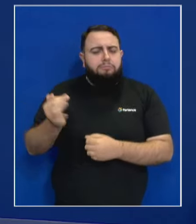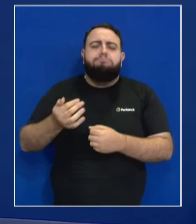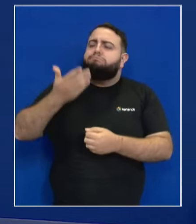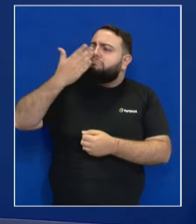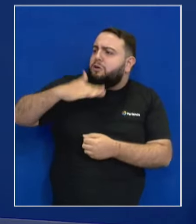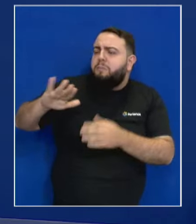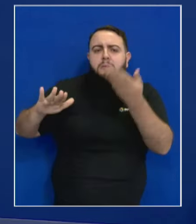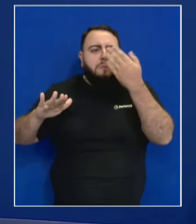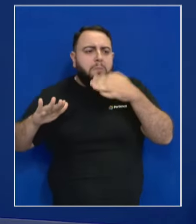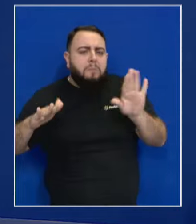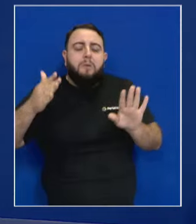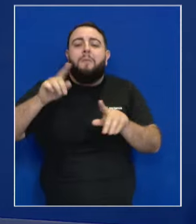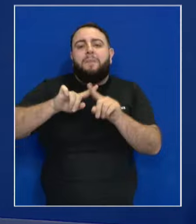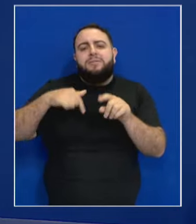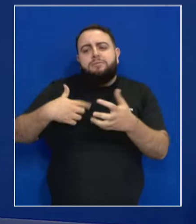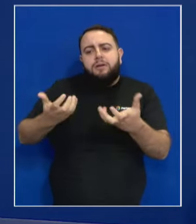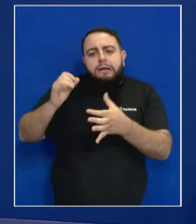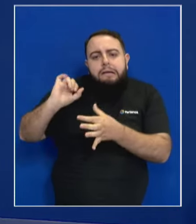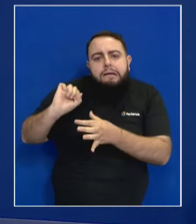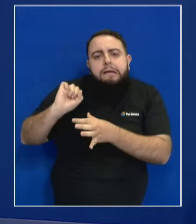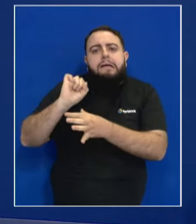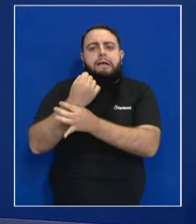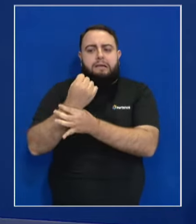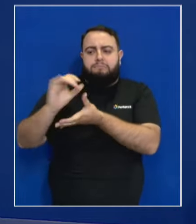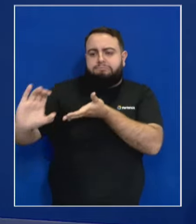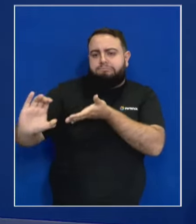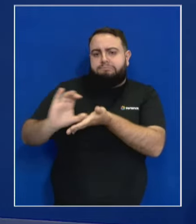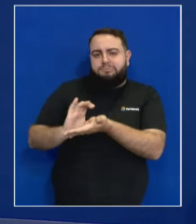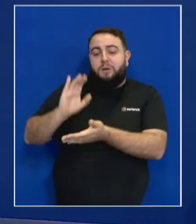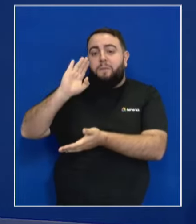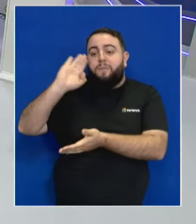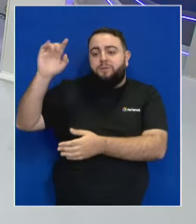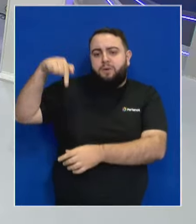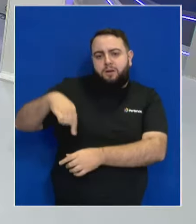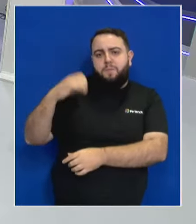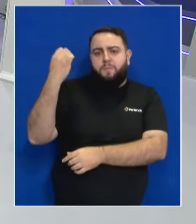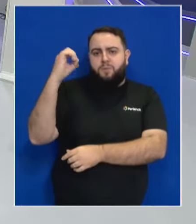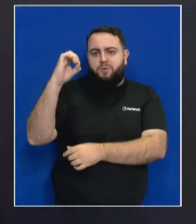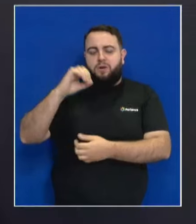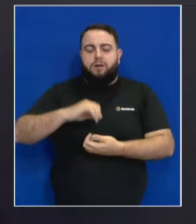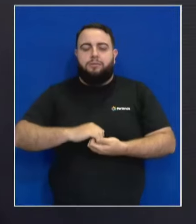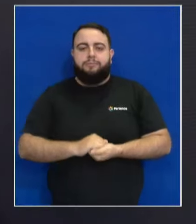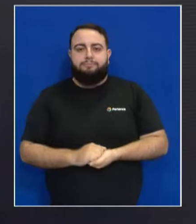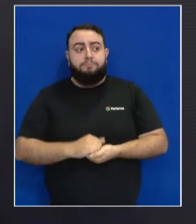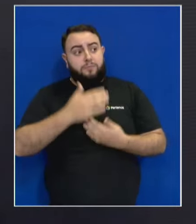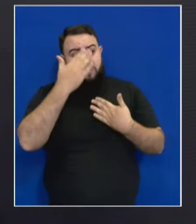que esses recursos venham para a população gaúcha, especialmente para a população porto-alegrense. Obrigado, candidato, pelo sorteio prévio.